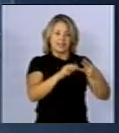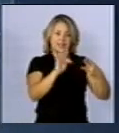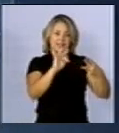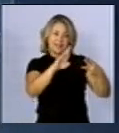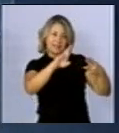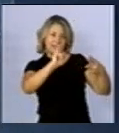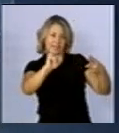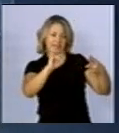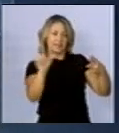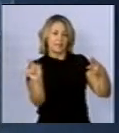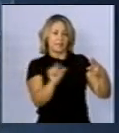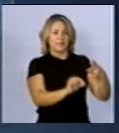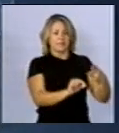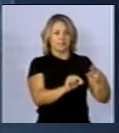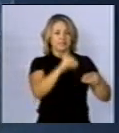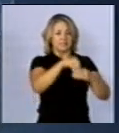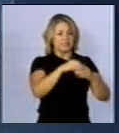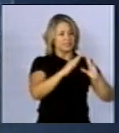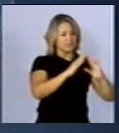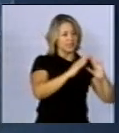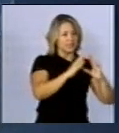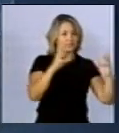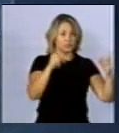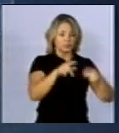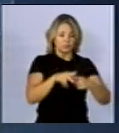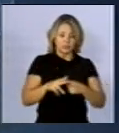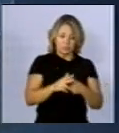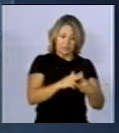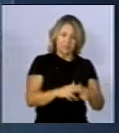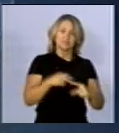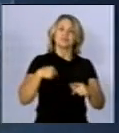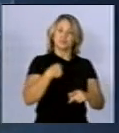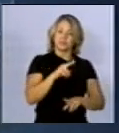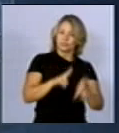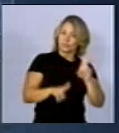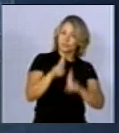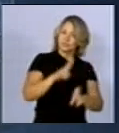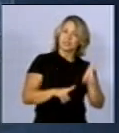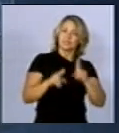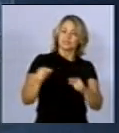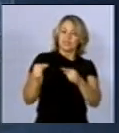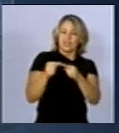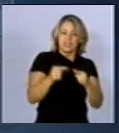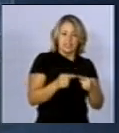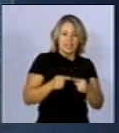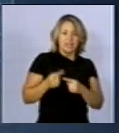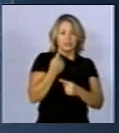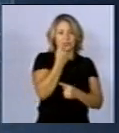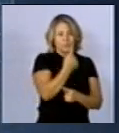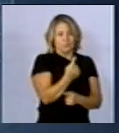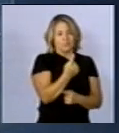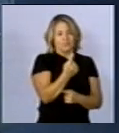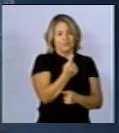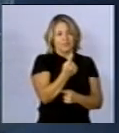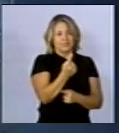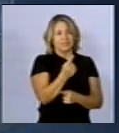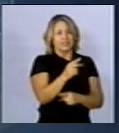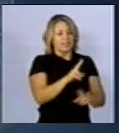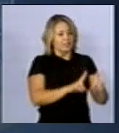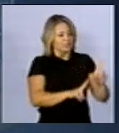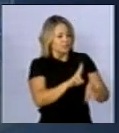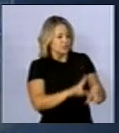E acontece que, nas residências, praticamente, todos os aparelhos que nós usamos estão ligados em uma única fase. Então, quando nós manuseamos